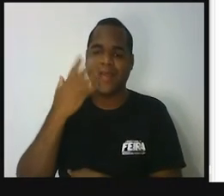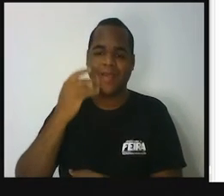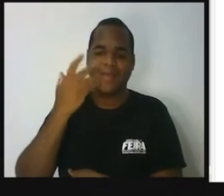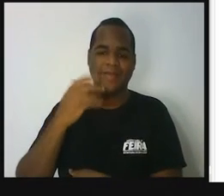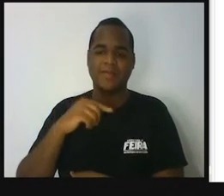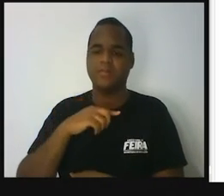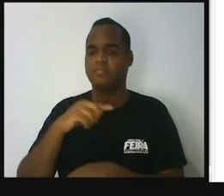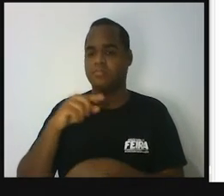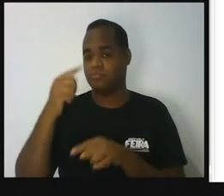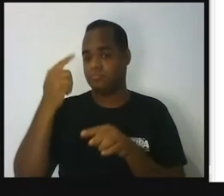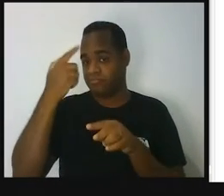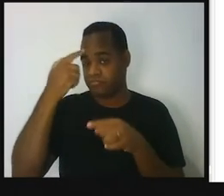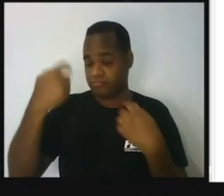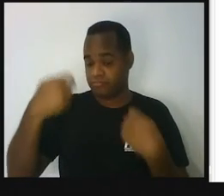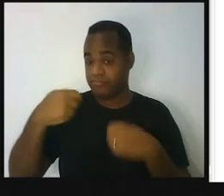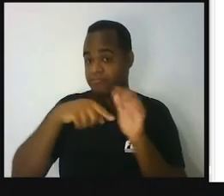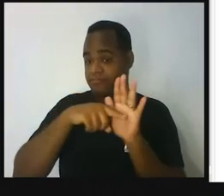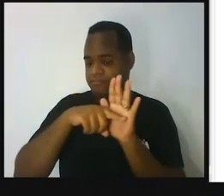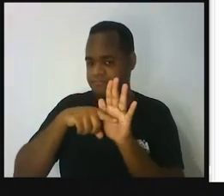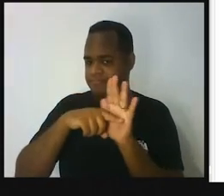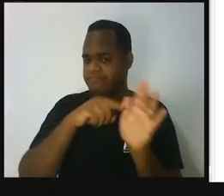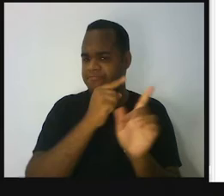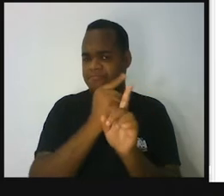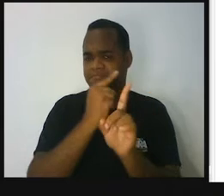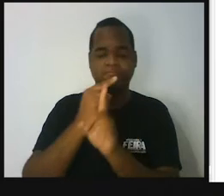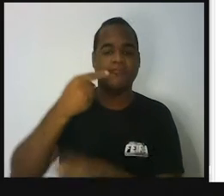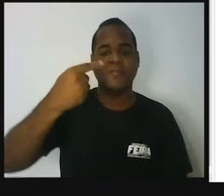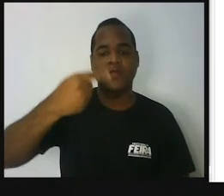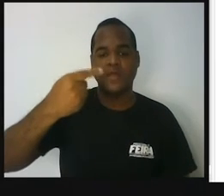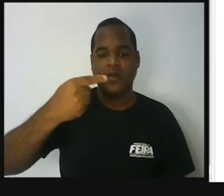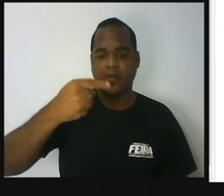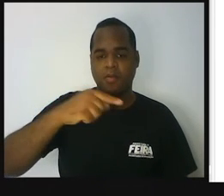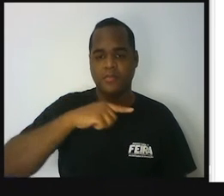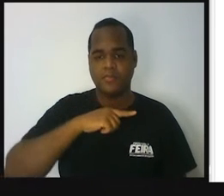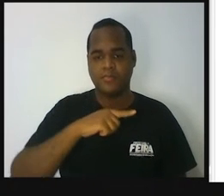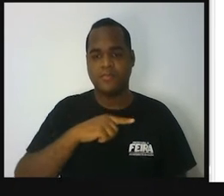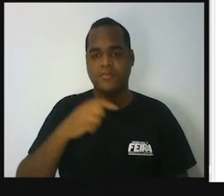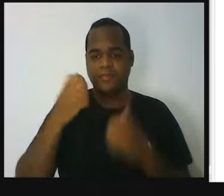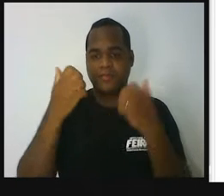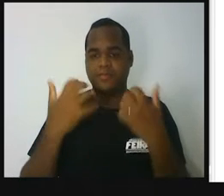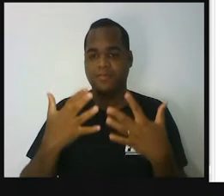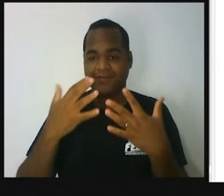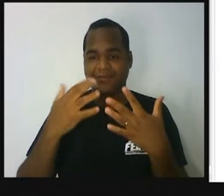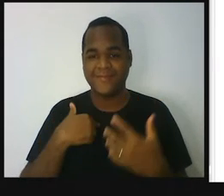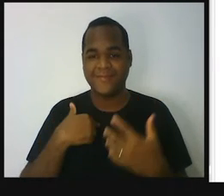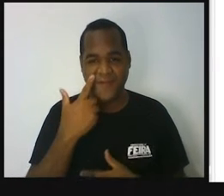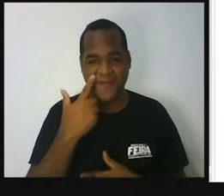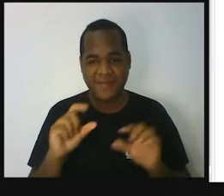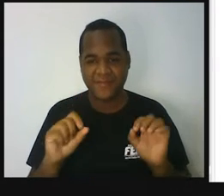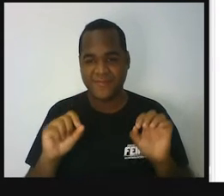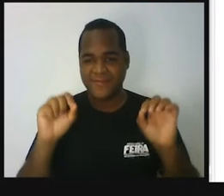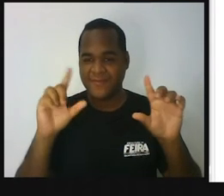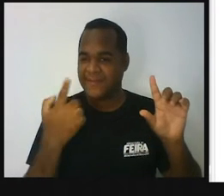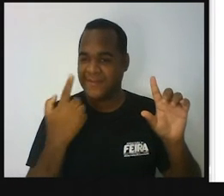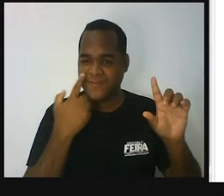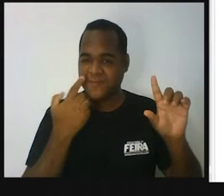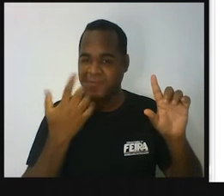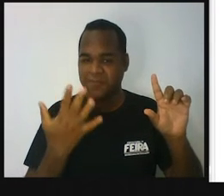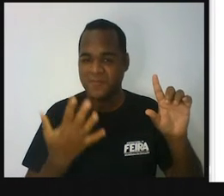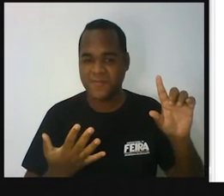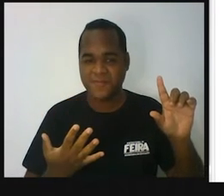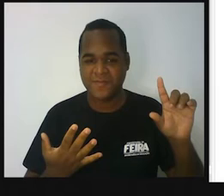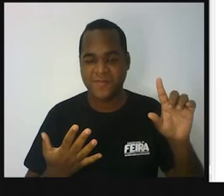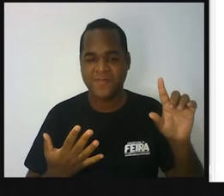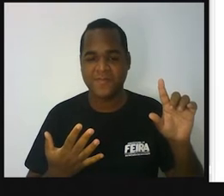analisar essa situaçãozinha primeiro aqui, que vai aparecer na tela pra você. Olha só, essa situação